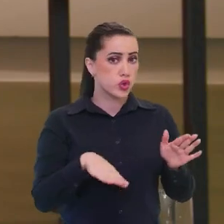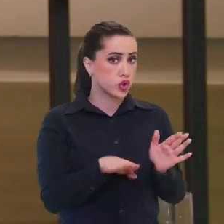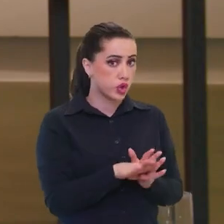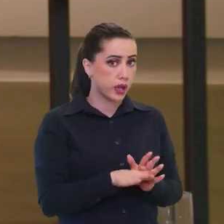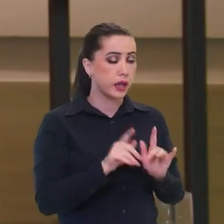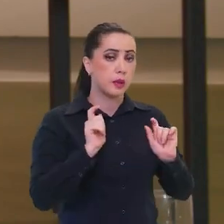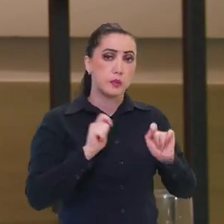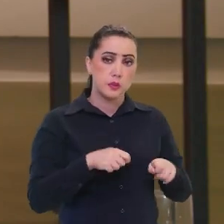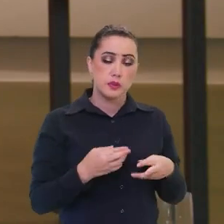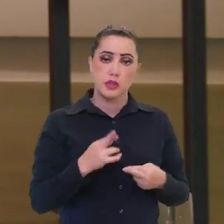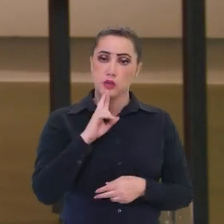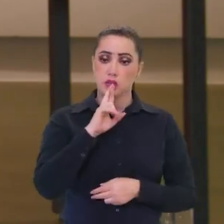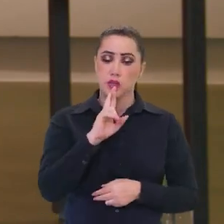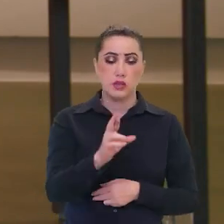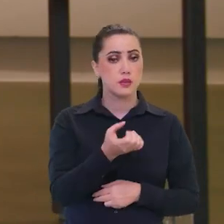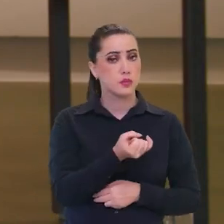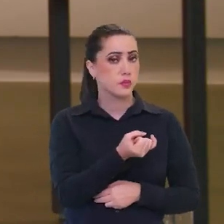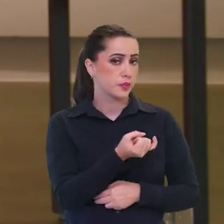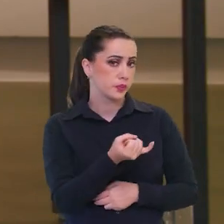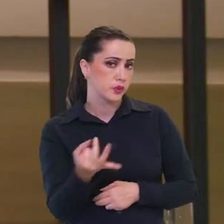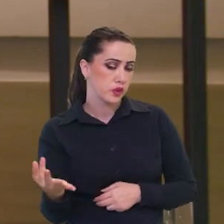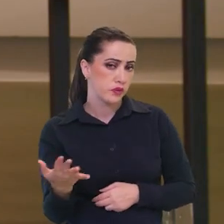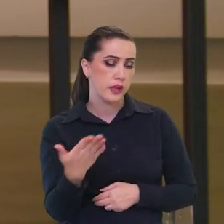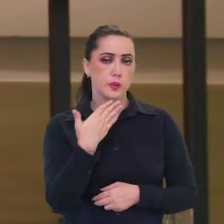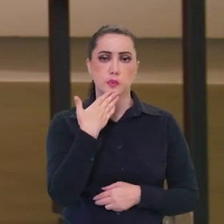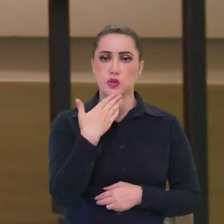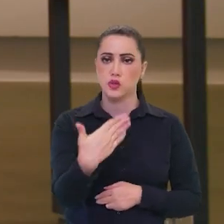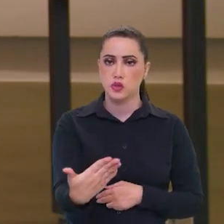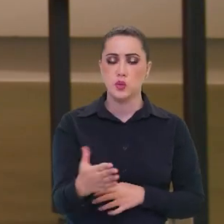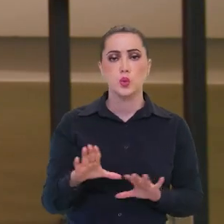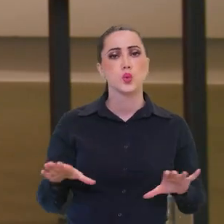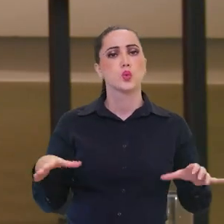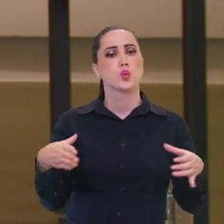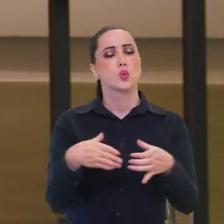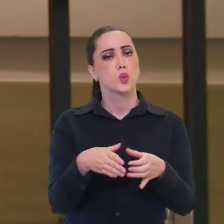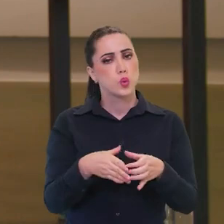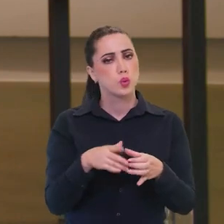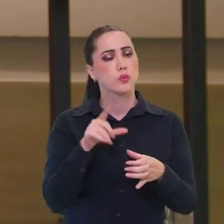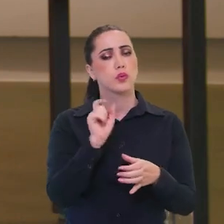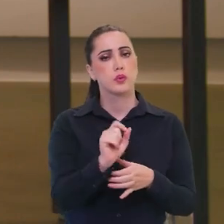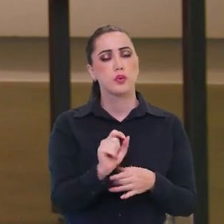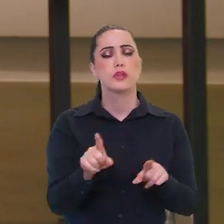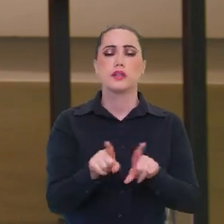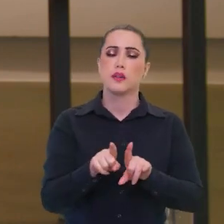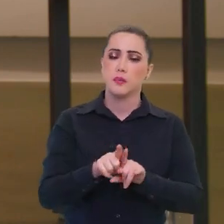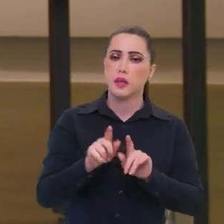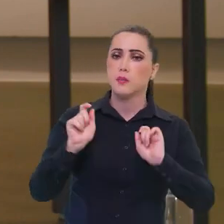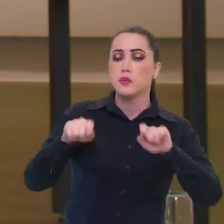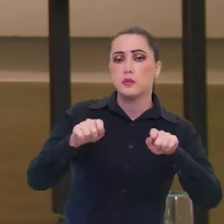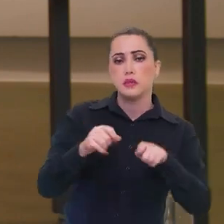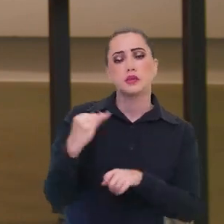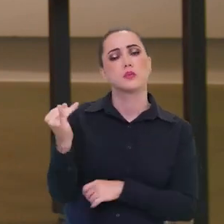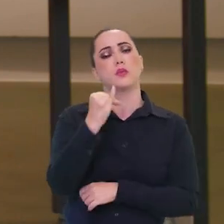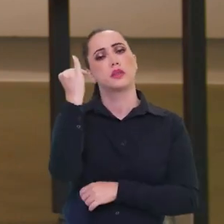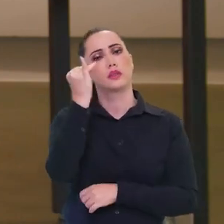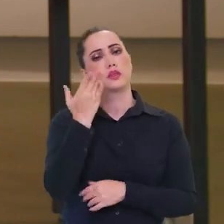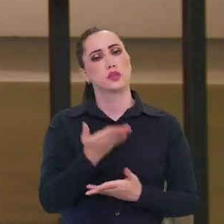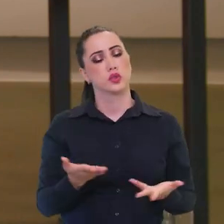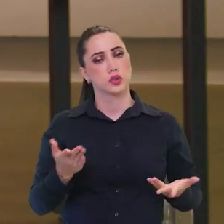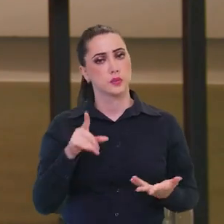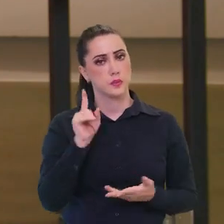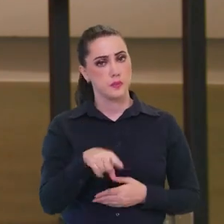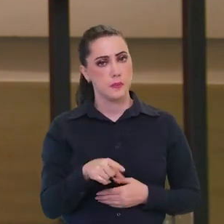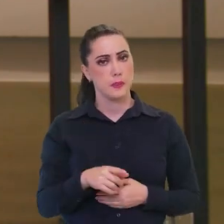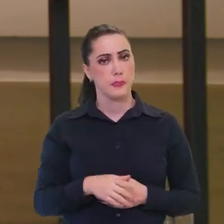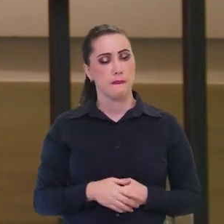atendendo a vários apelos do setor e fazendo uma coisa importante,